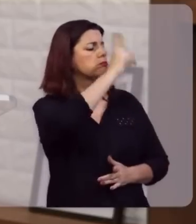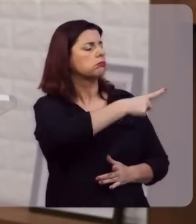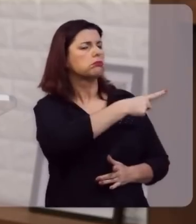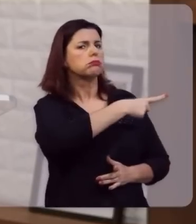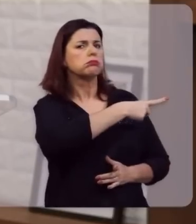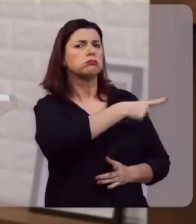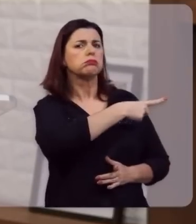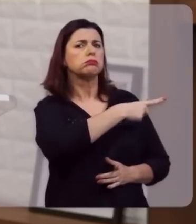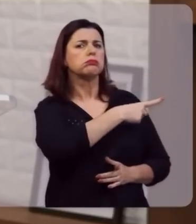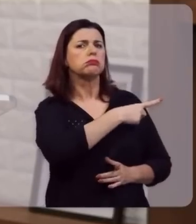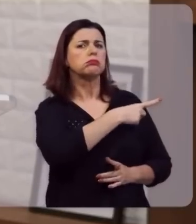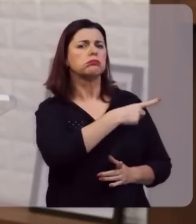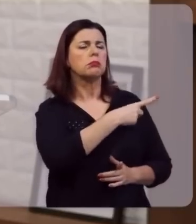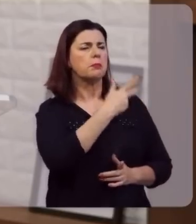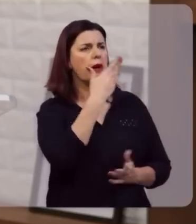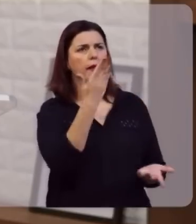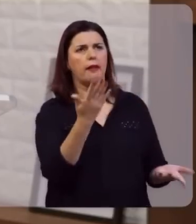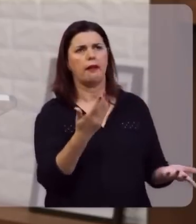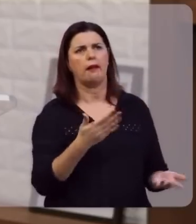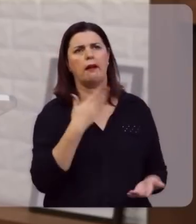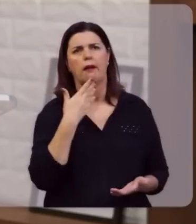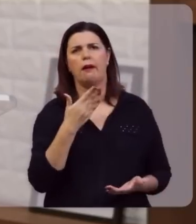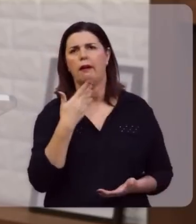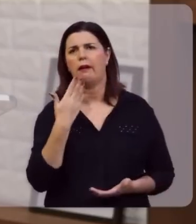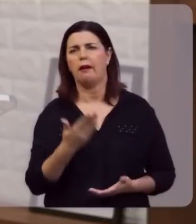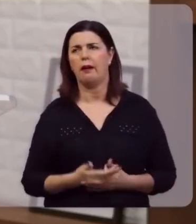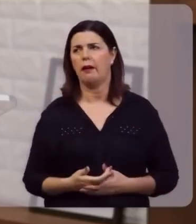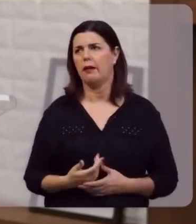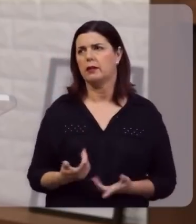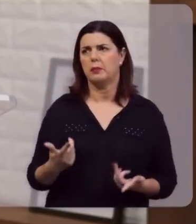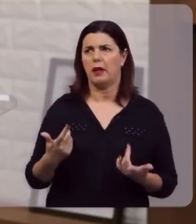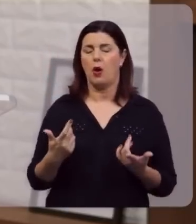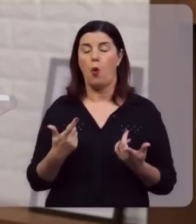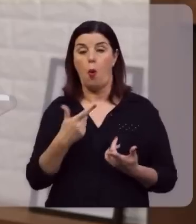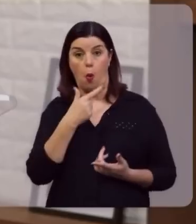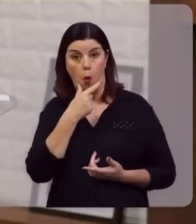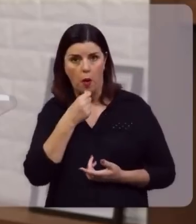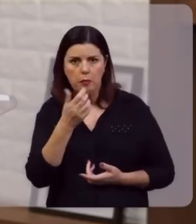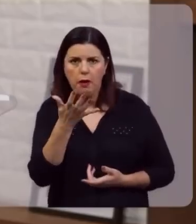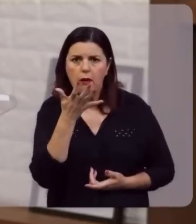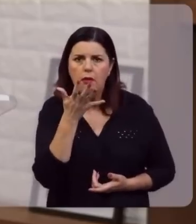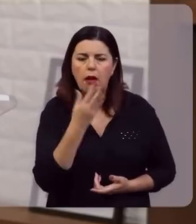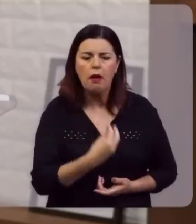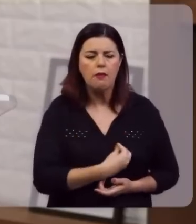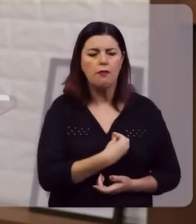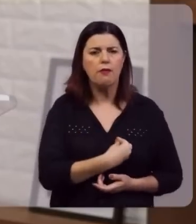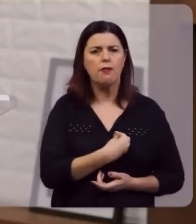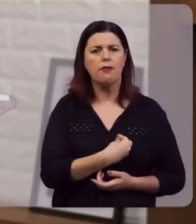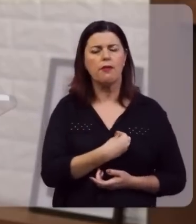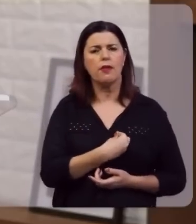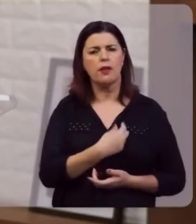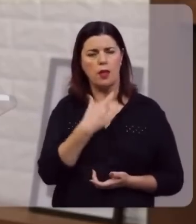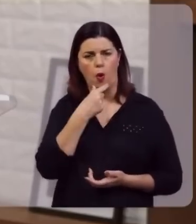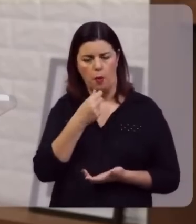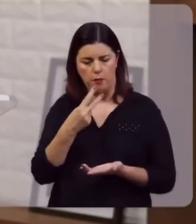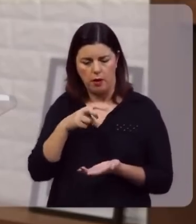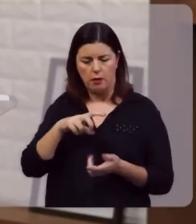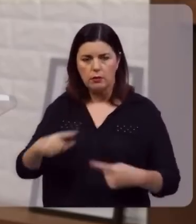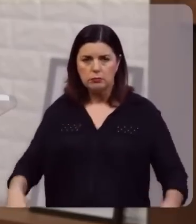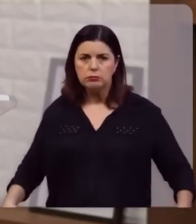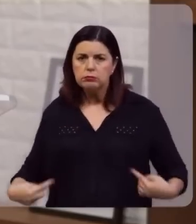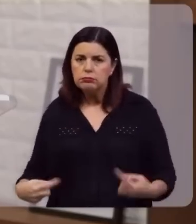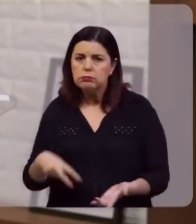é absurda demais, porque tudo que um homem deseja fazer na vida, um paralítico,